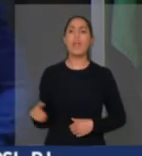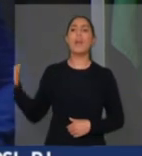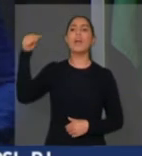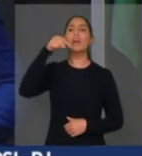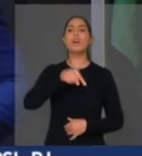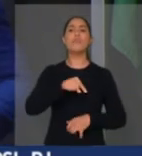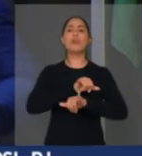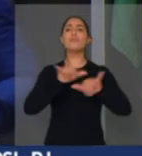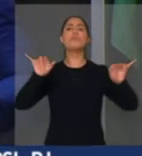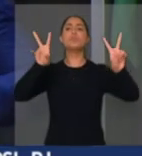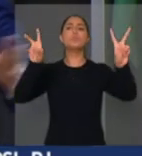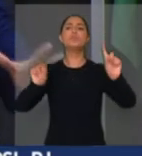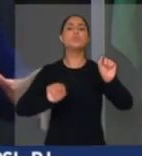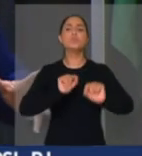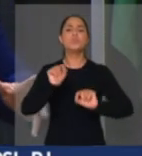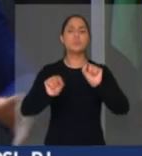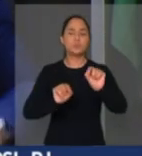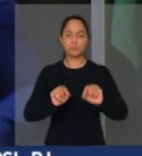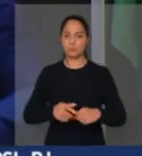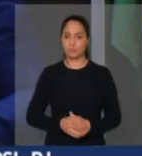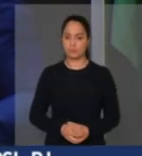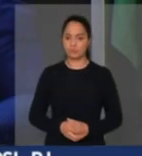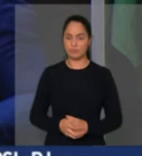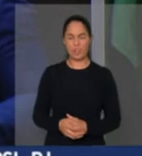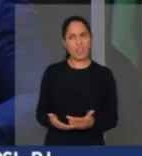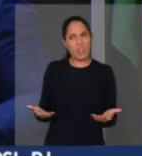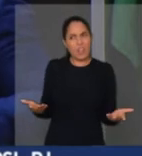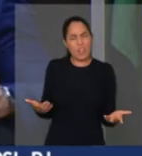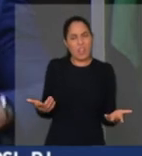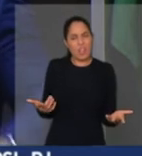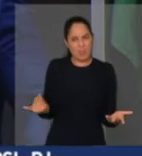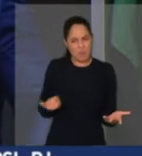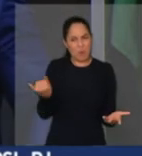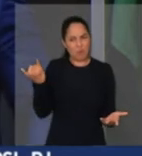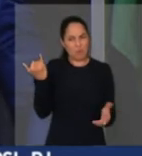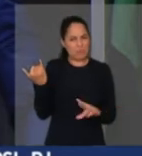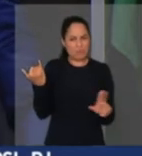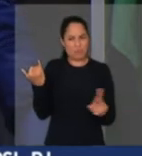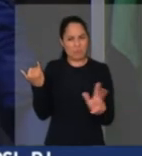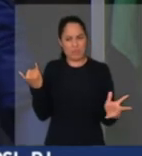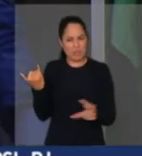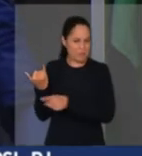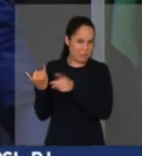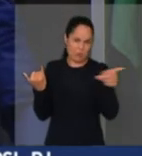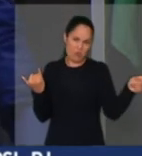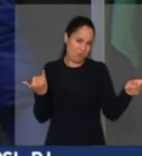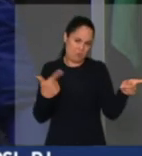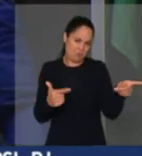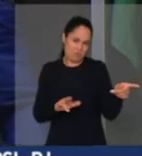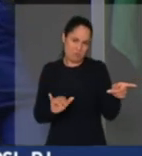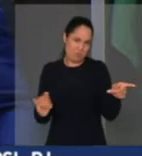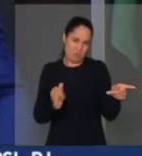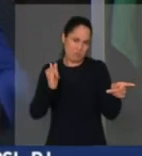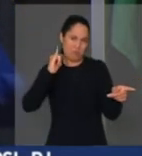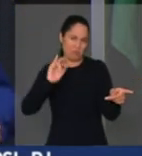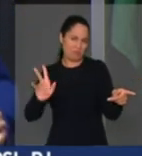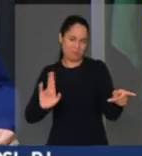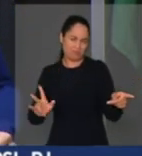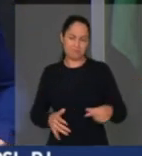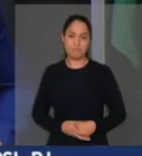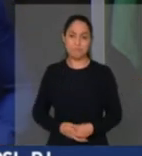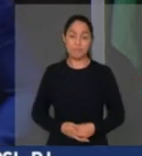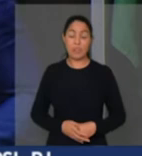que não tem muita importância, eu acredito, para a maioria dos deputados. Um tema que tem sido tratado com